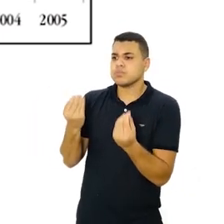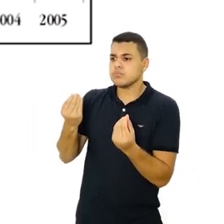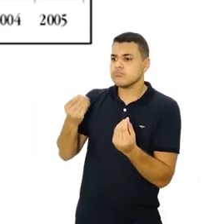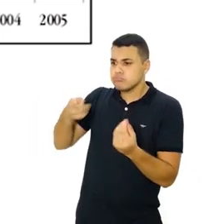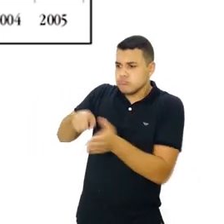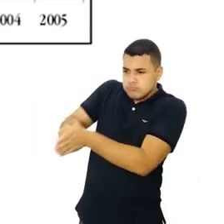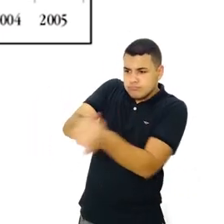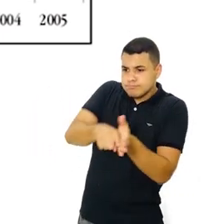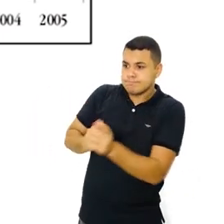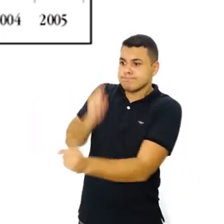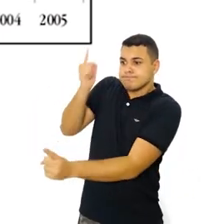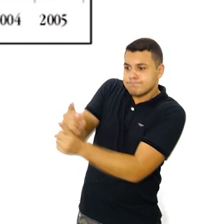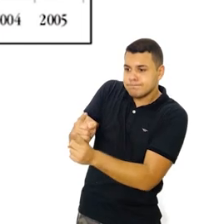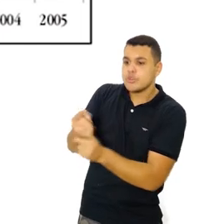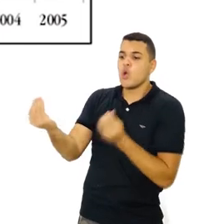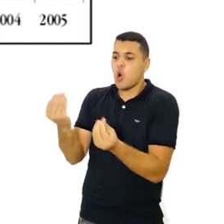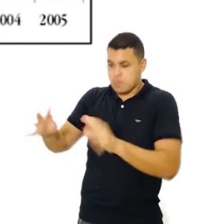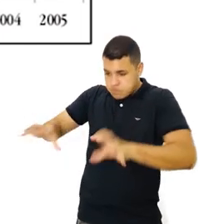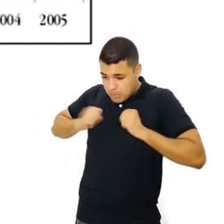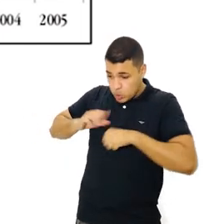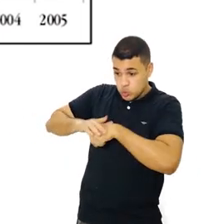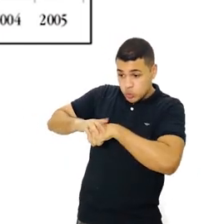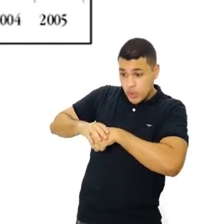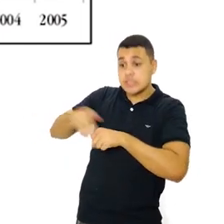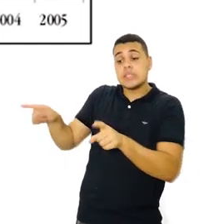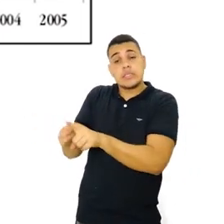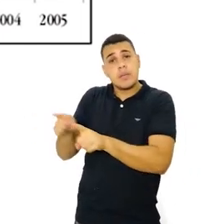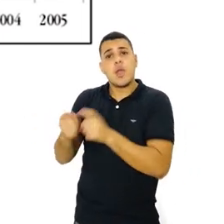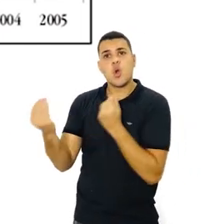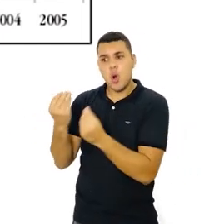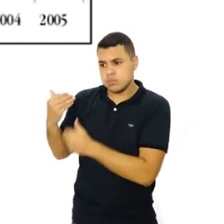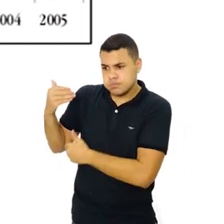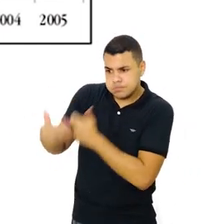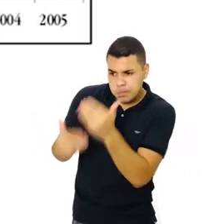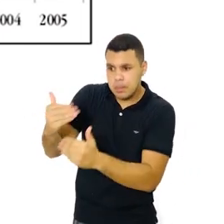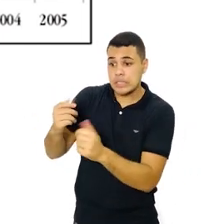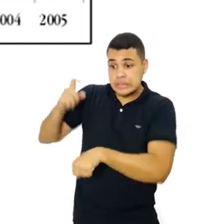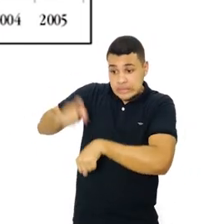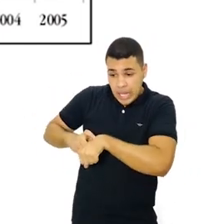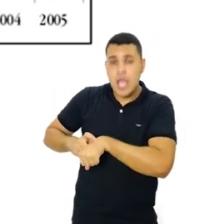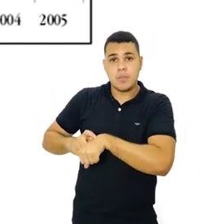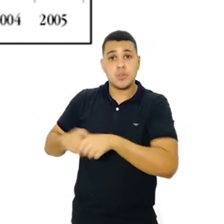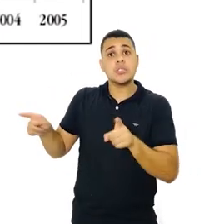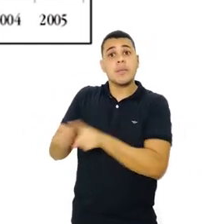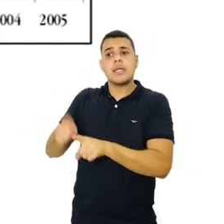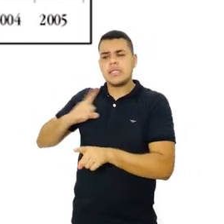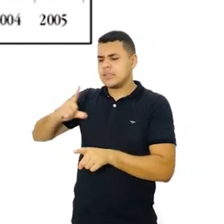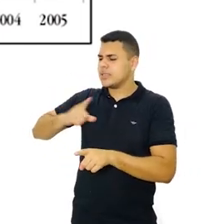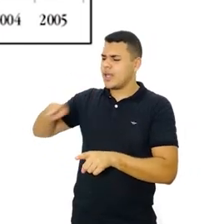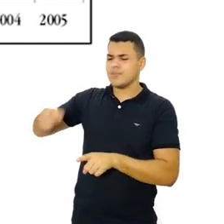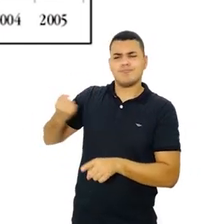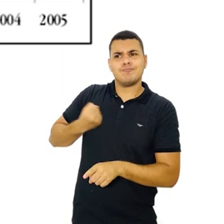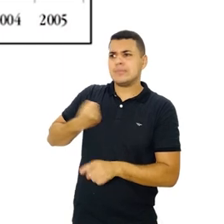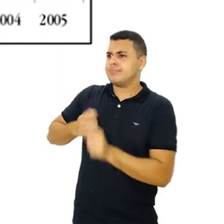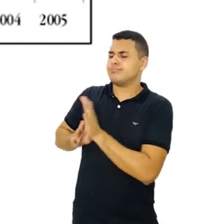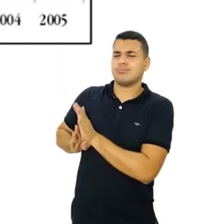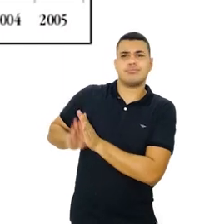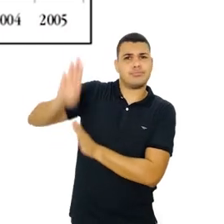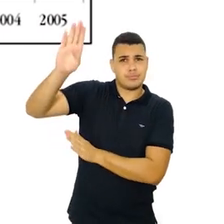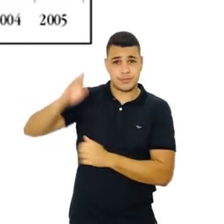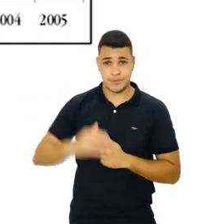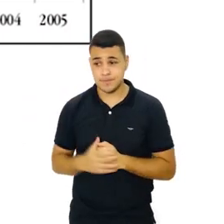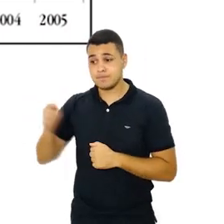lâminas positivas para a malária, que é um indicador da ocorrência da doença, uma flutuação ao longo do tempo, mas